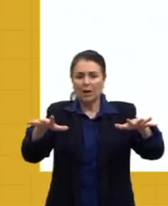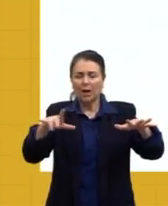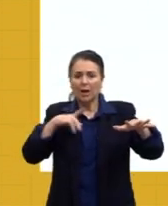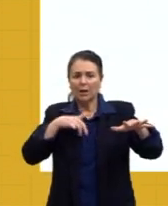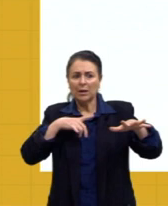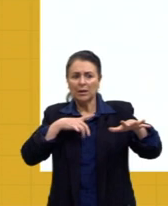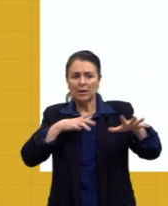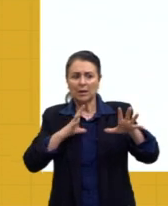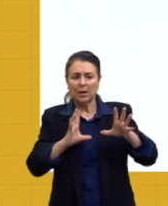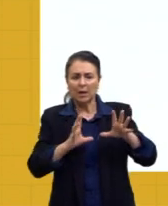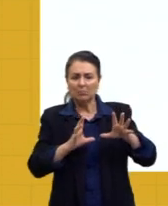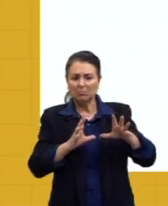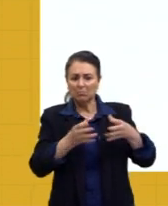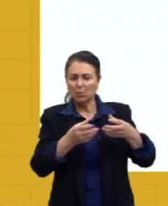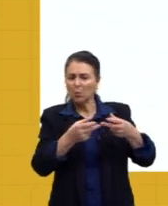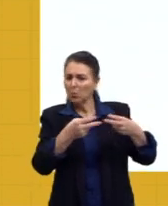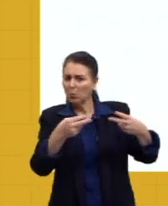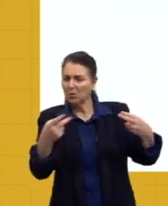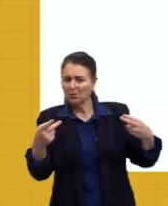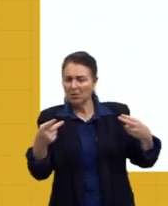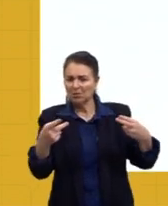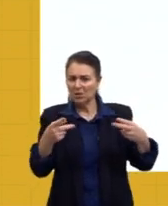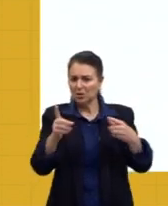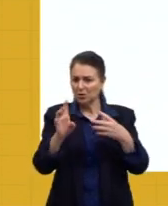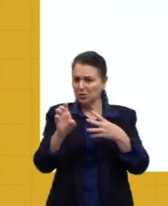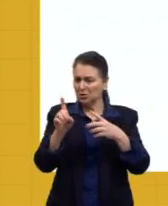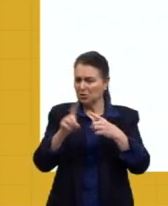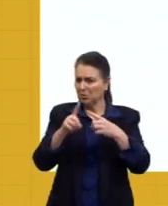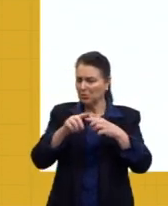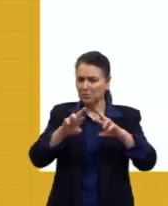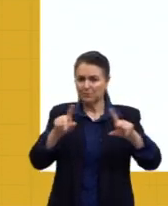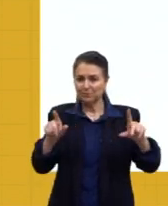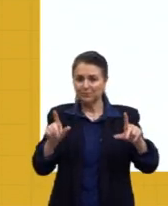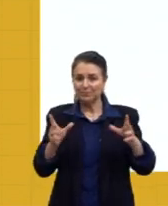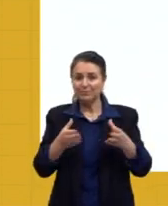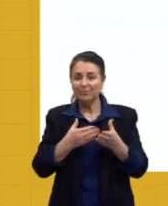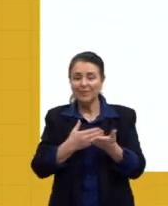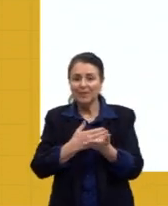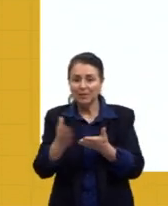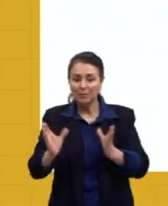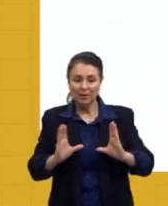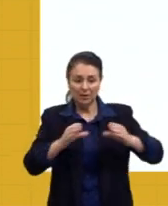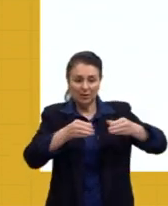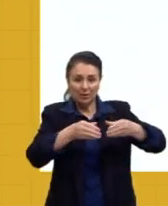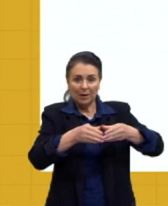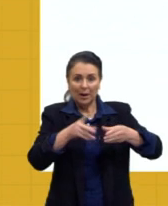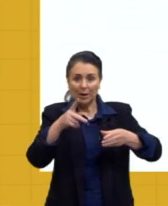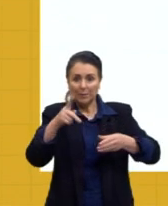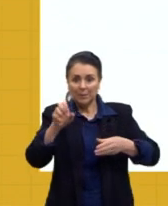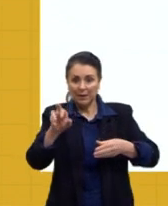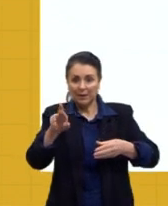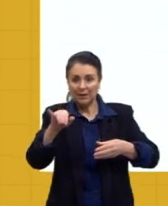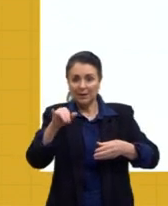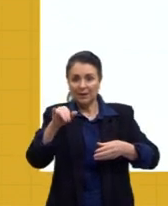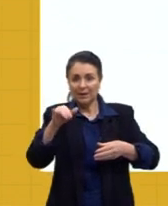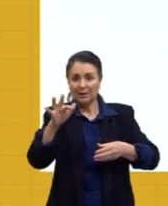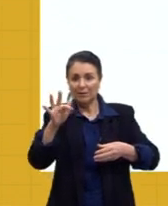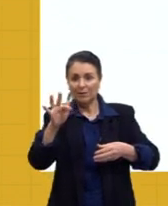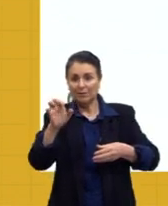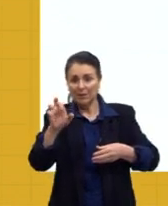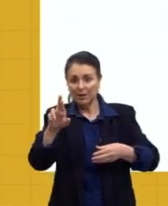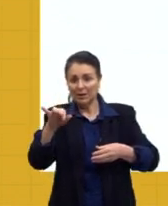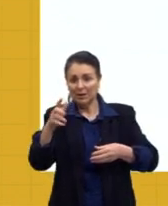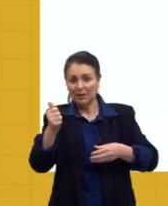indivíduos na população, né, então, vai se formar uma colônia periférica, em torno, ao redor,